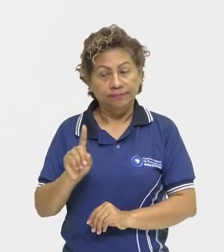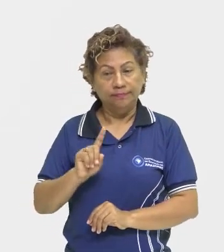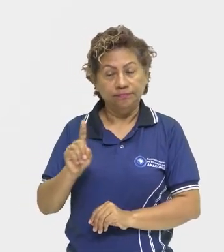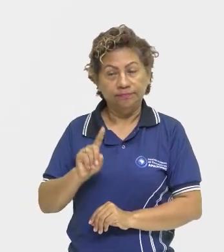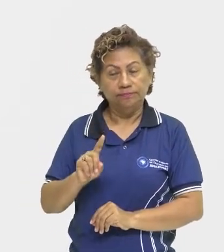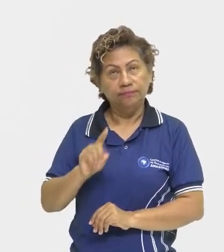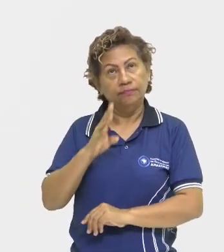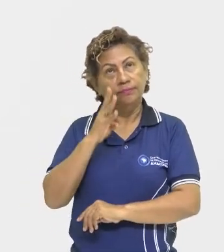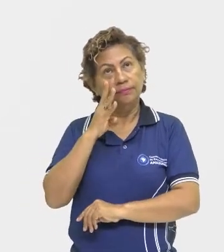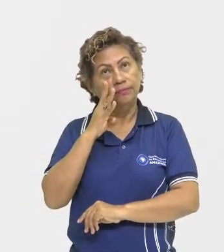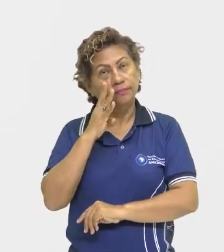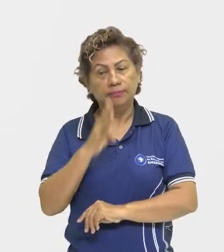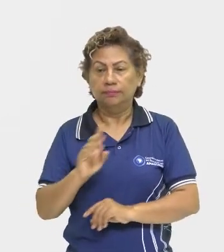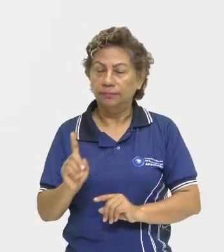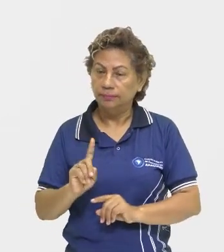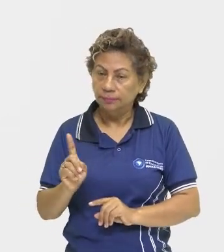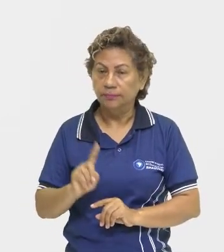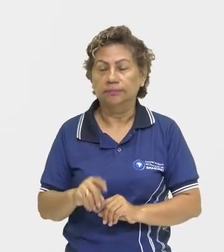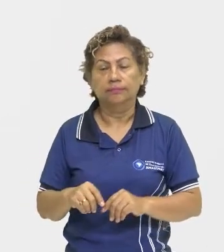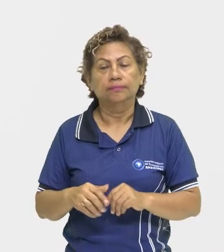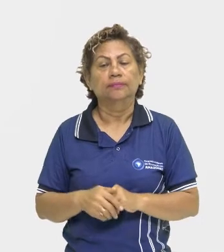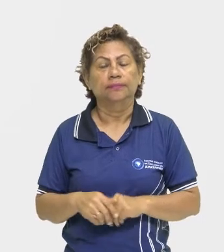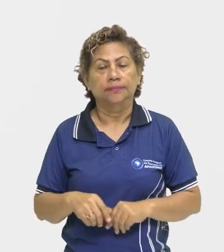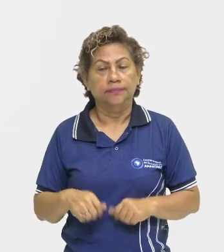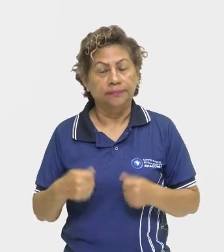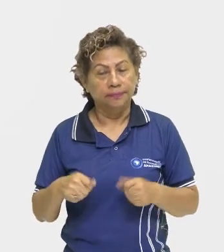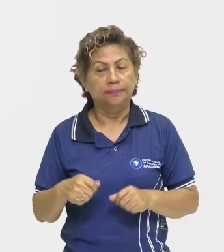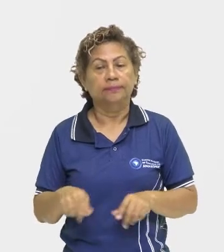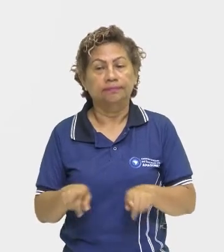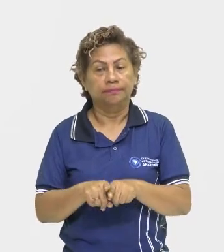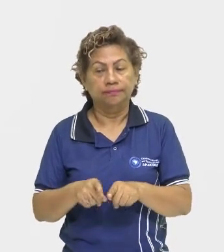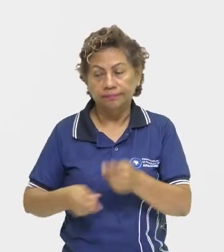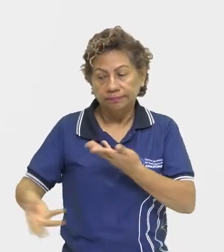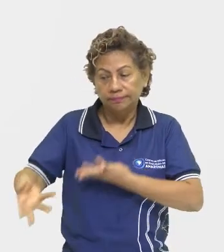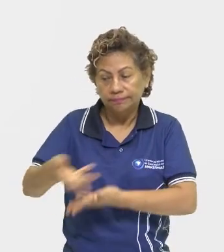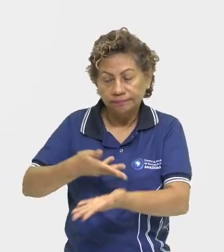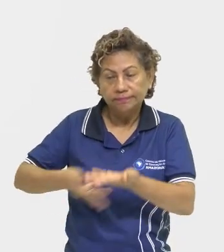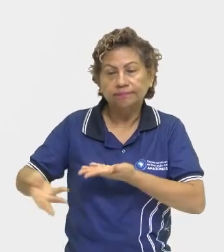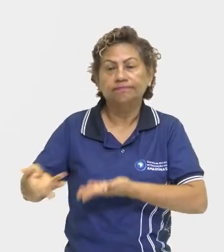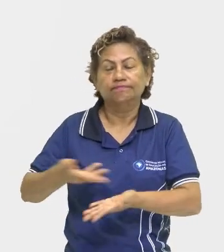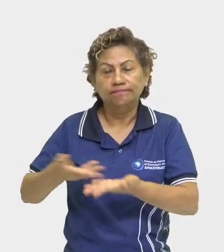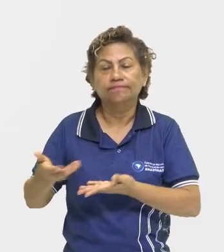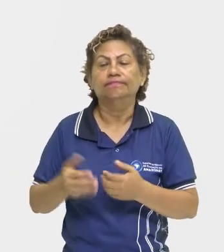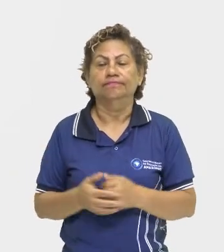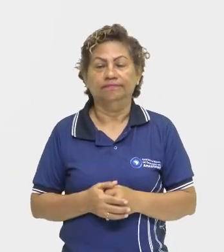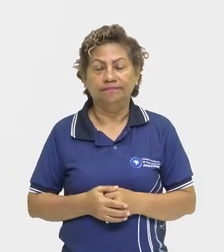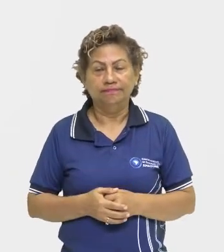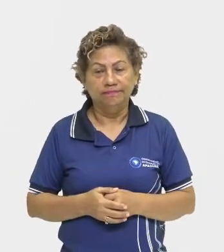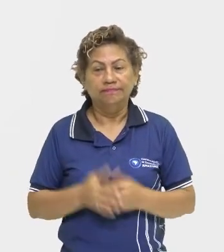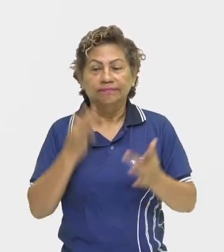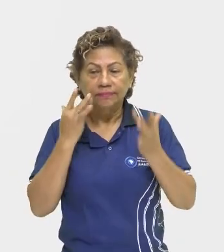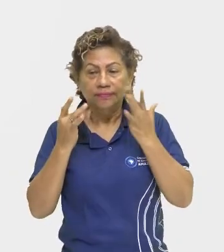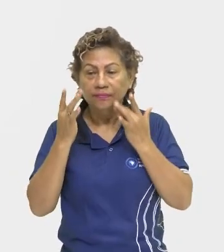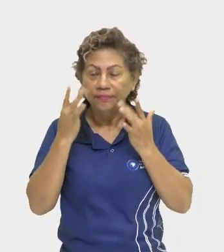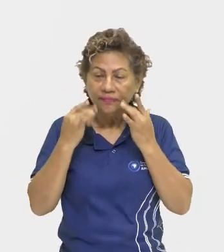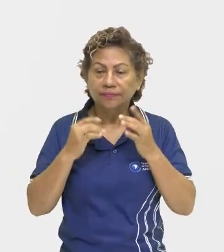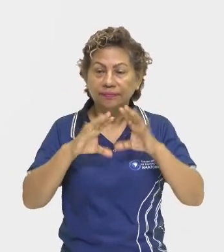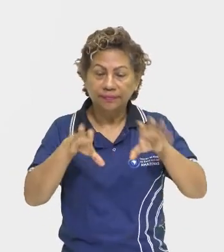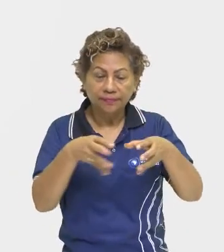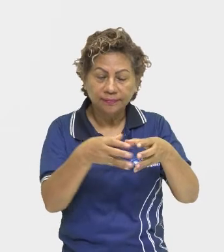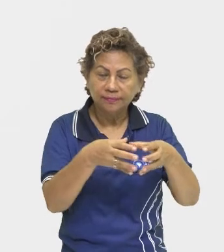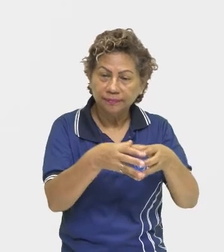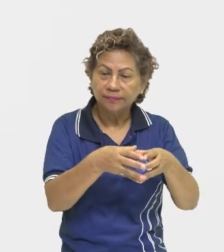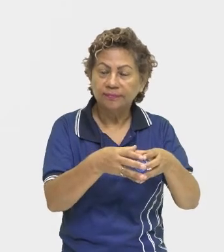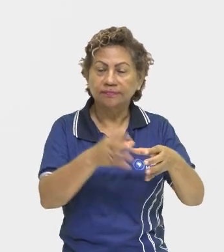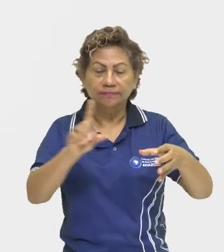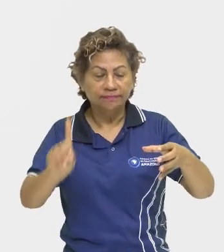ali apenas para apreciar, para assistir as peças teatrais, os atos, não, eles também faziam parte, eles também eram